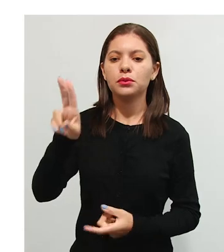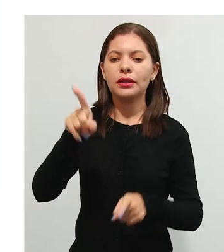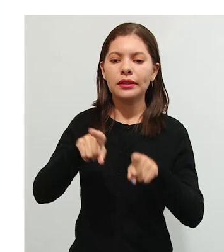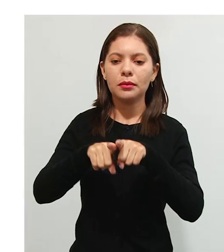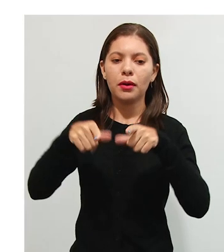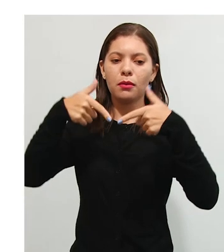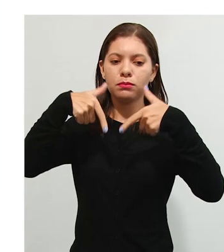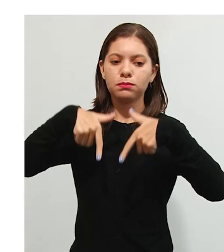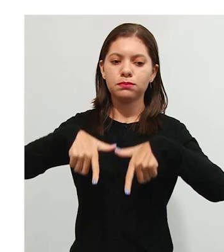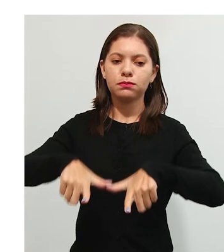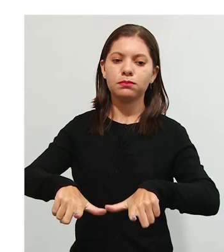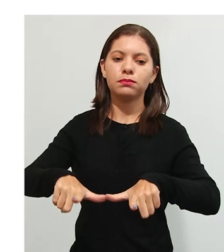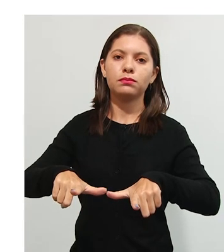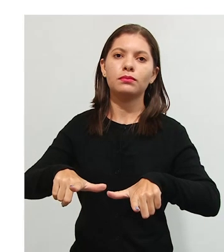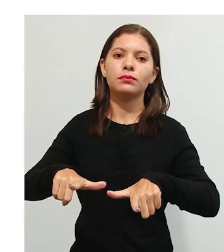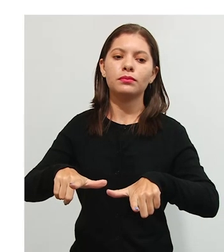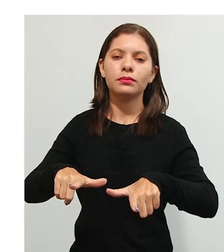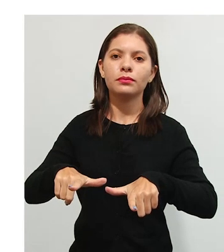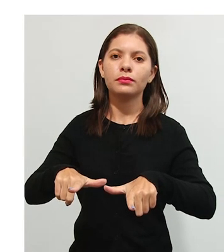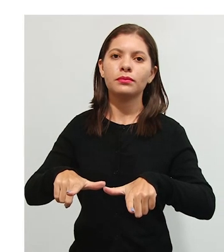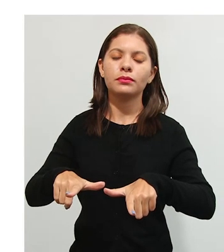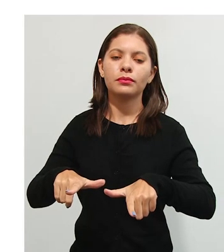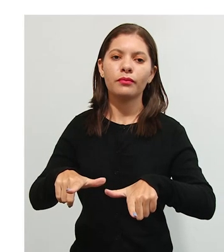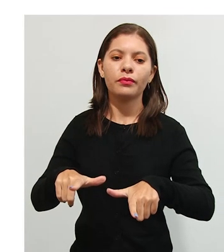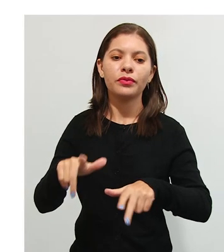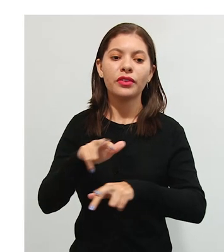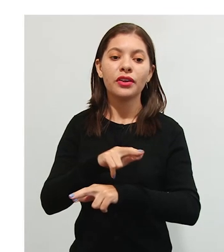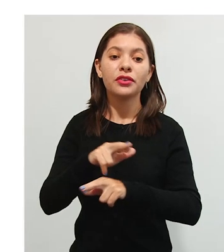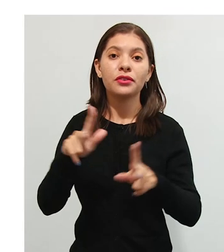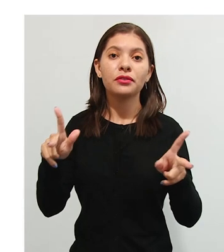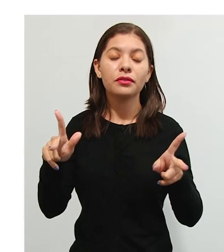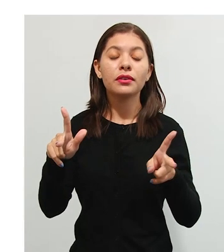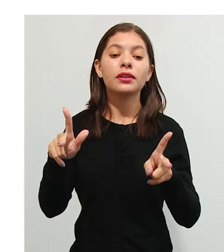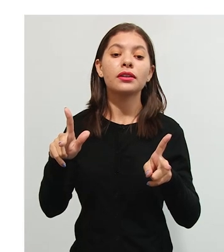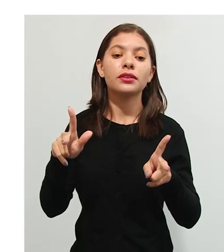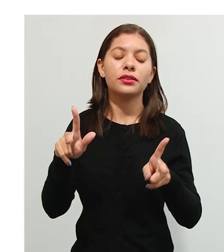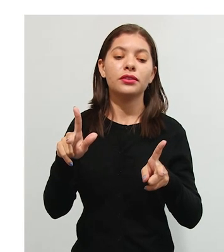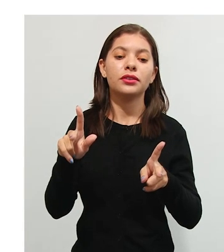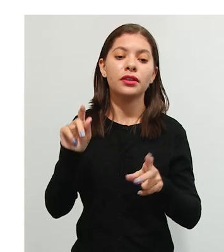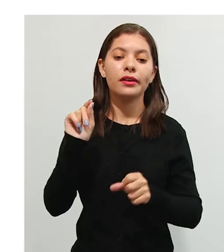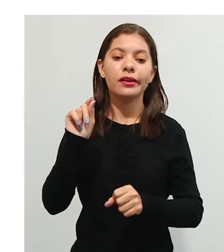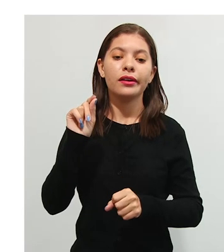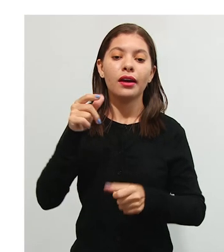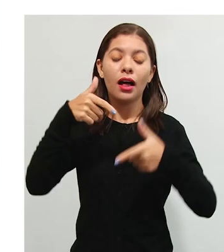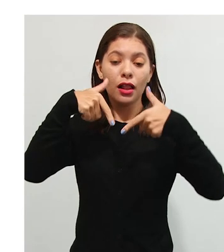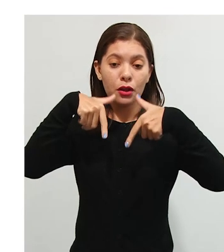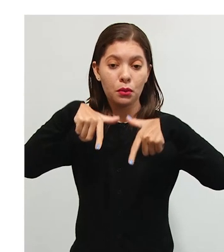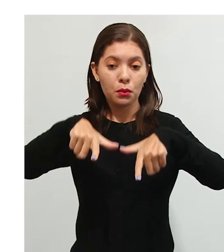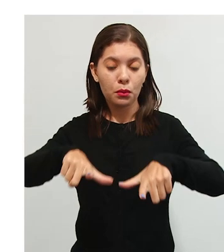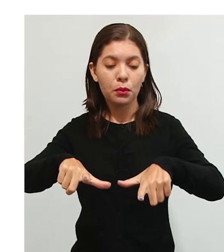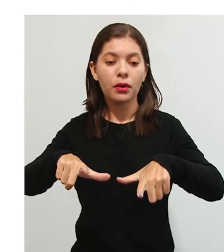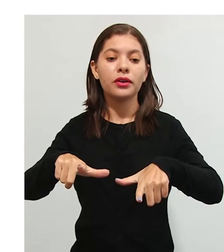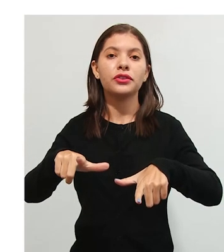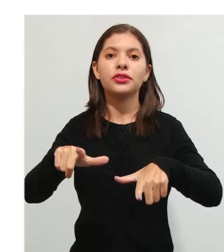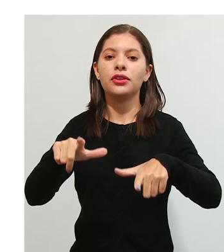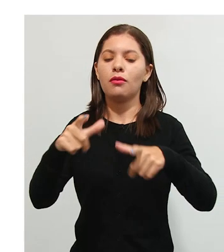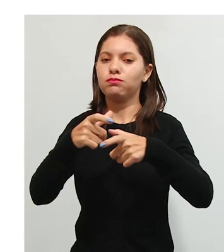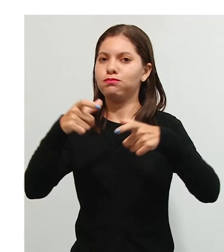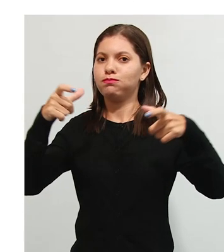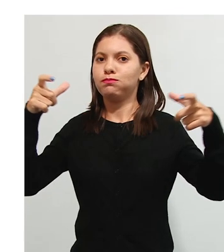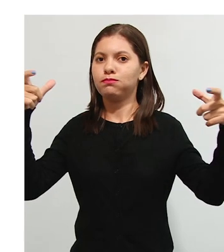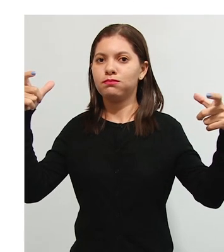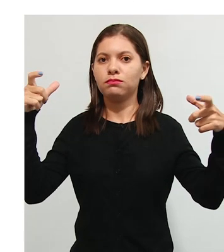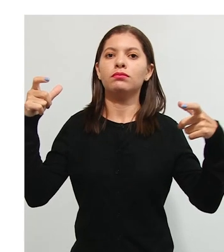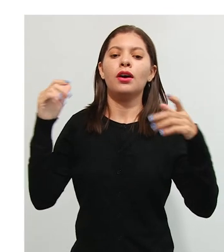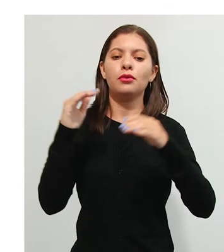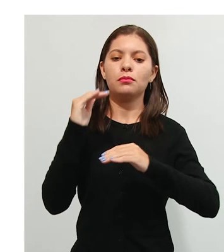Vygotsky é a linguagem, diferente do que a gente tinha colocado no início da fala, a linguagem muito mais ampla. E o processo de